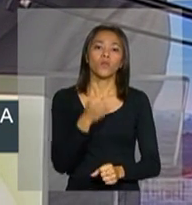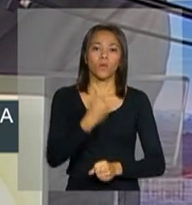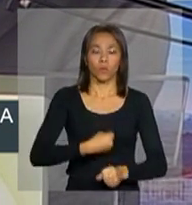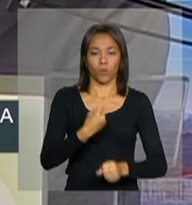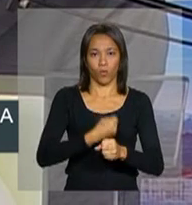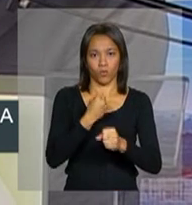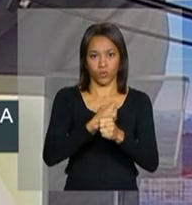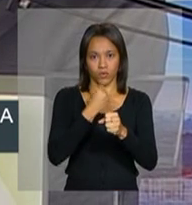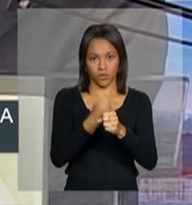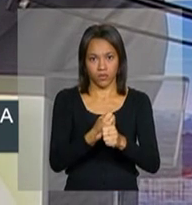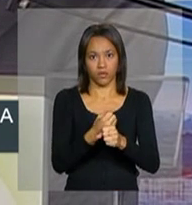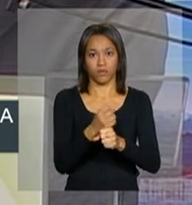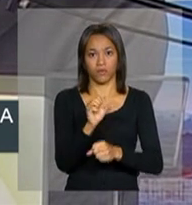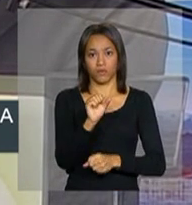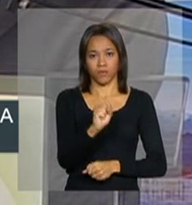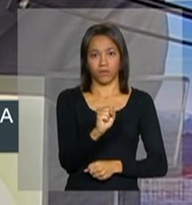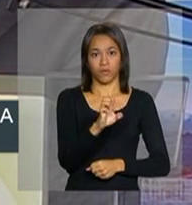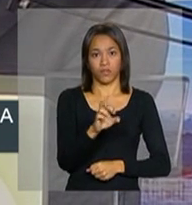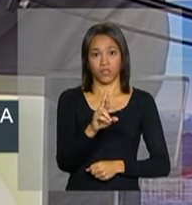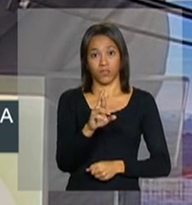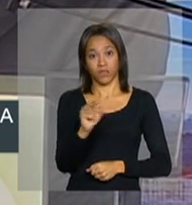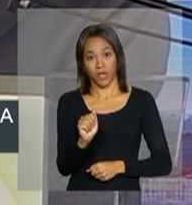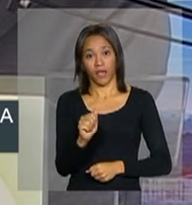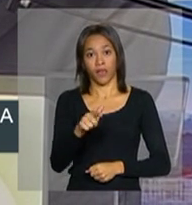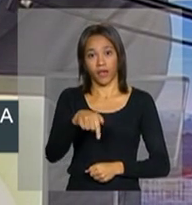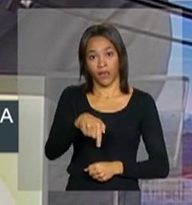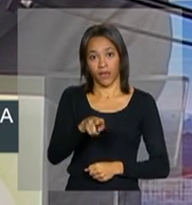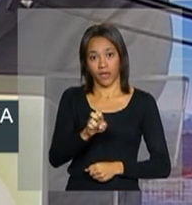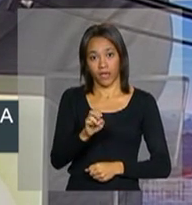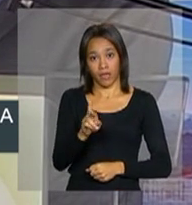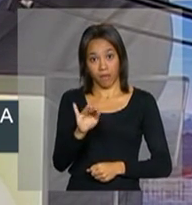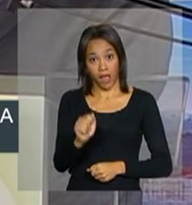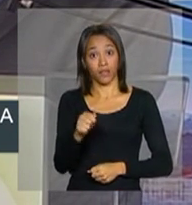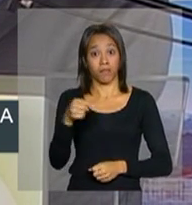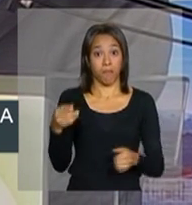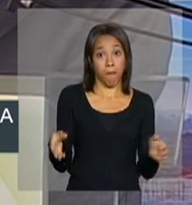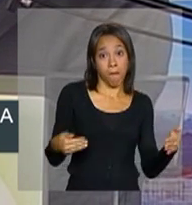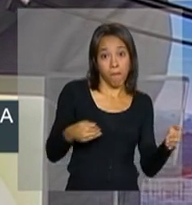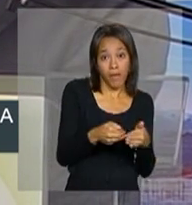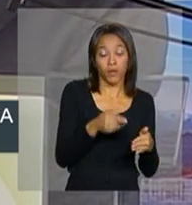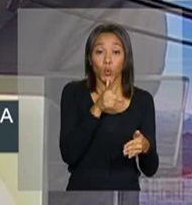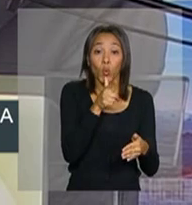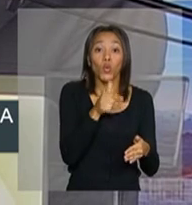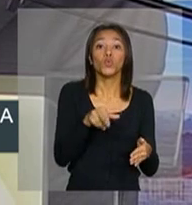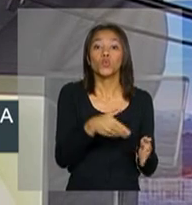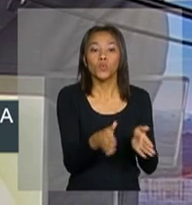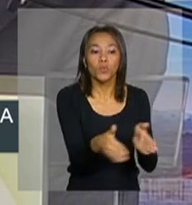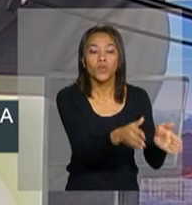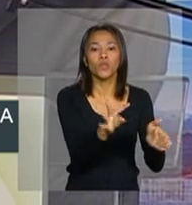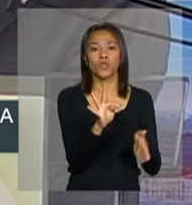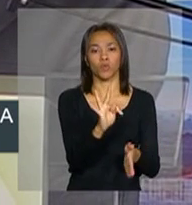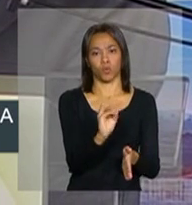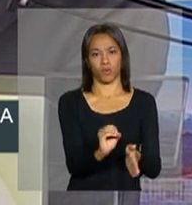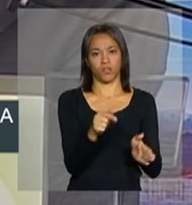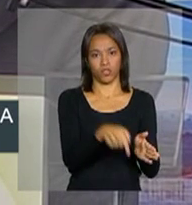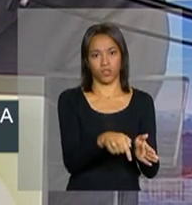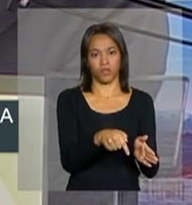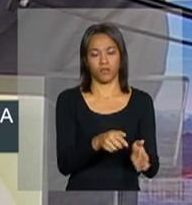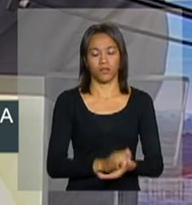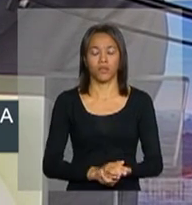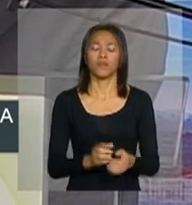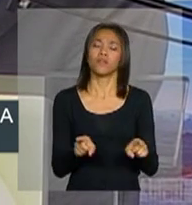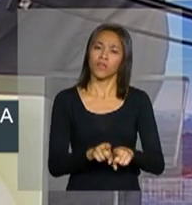de Serra Quebrada em Itaguatins, no Rio Tocantins e Poeiras também